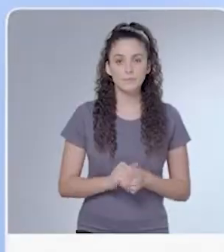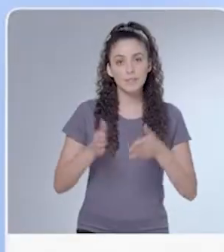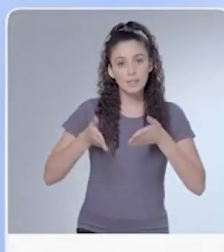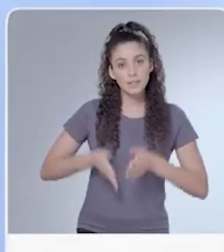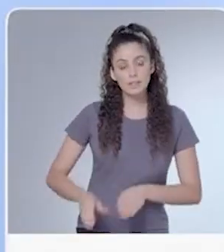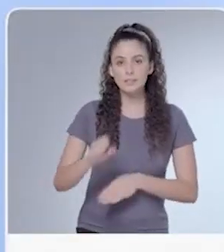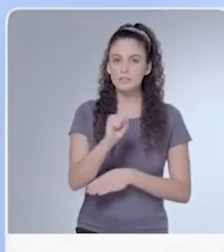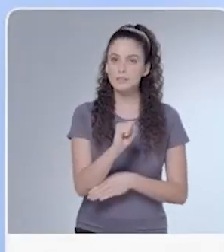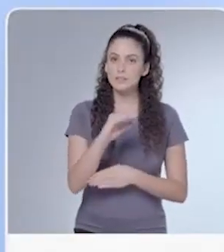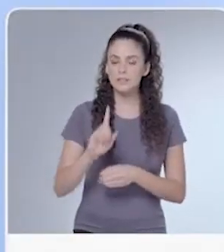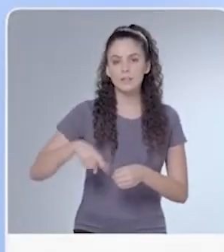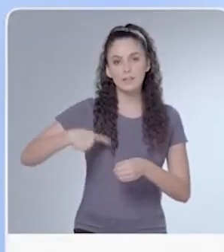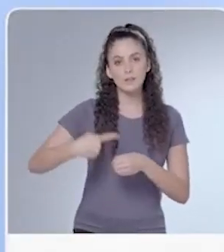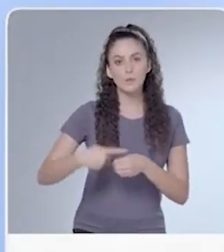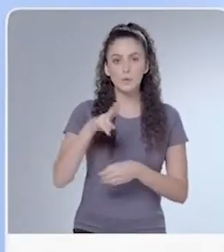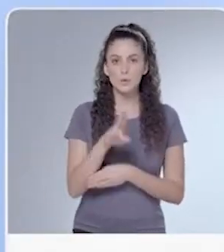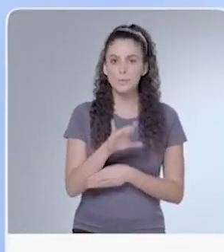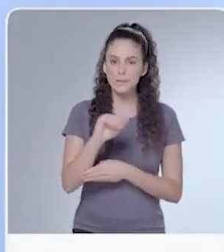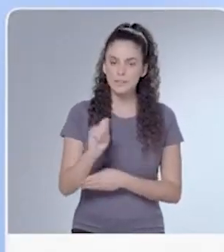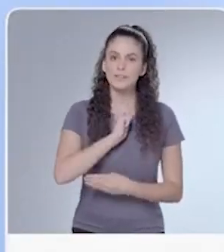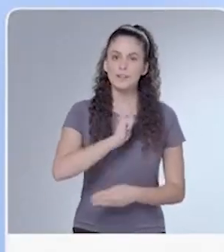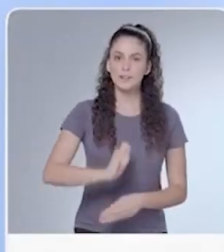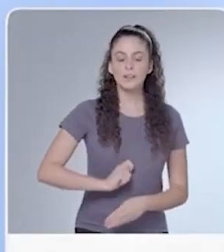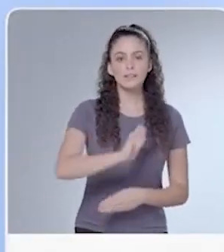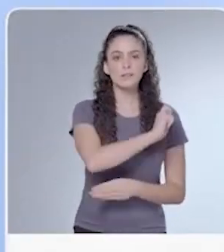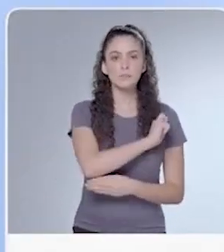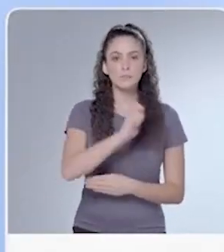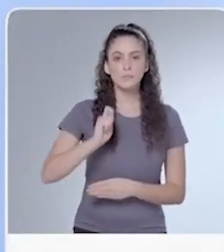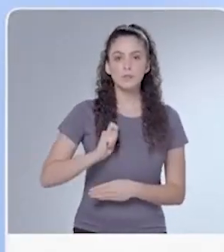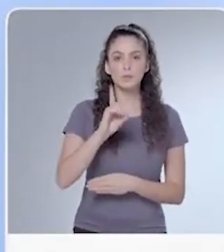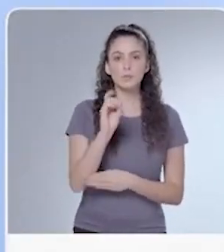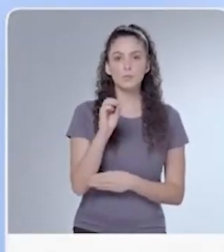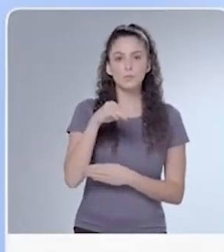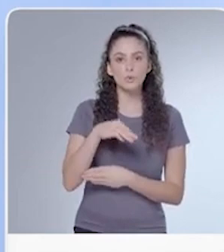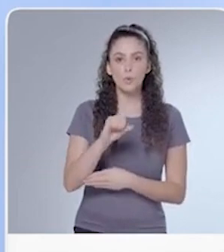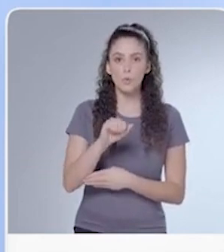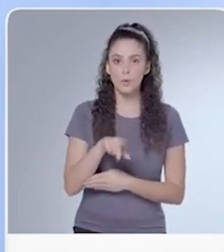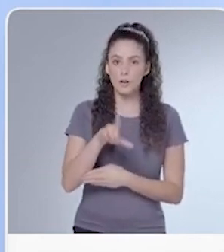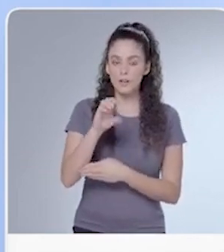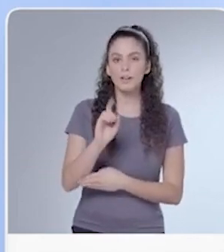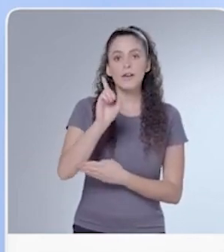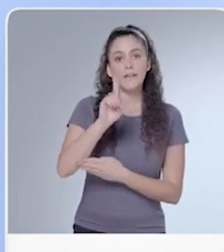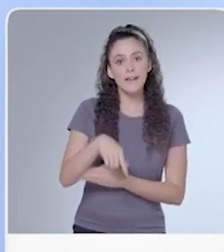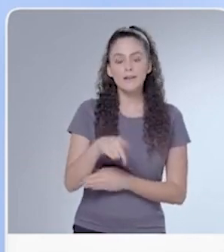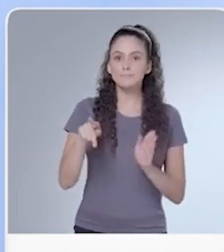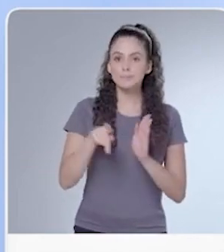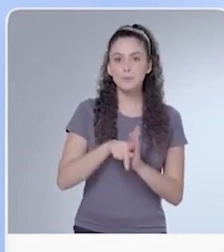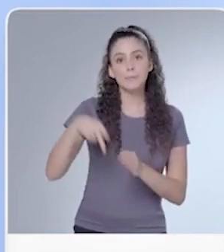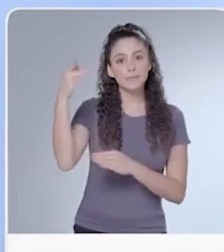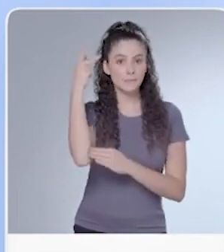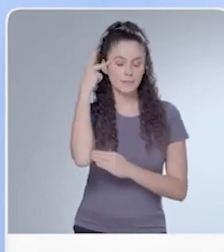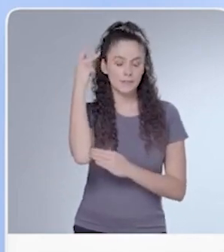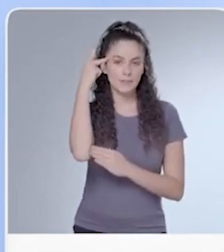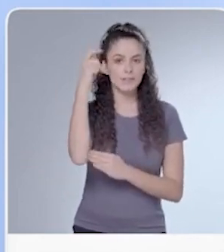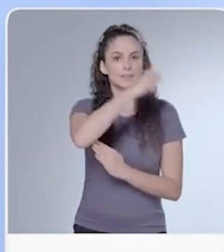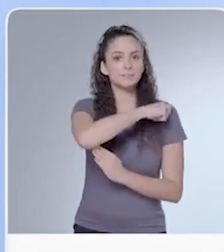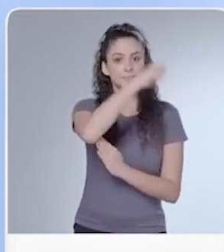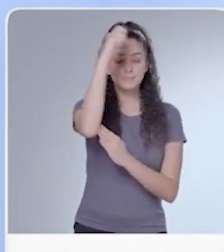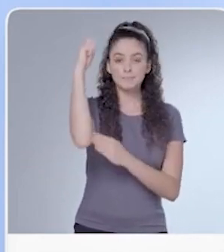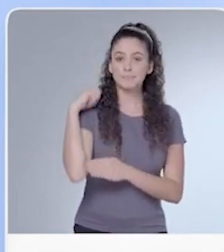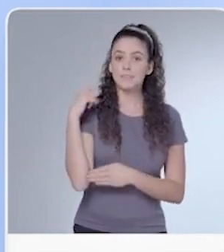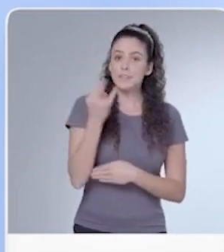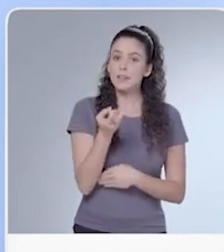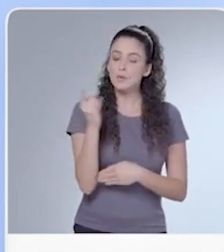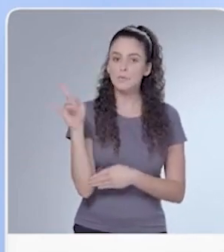O catarinense de Urubici, Dom Orlando Brandes, é ninguém menos que o atual arcebispo de Aparecida em São Paulo.